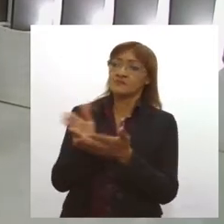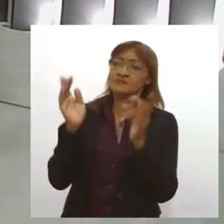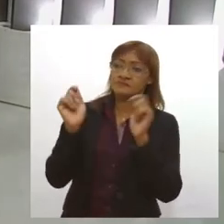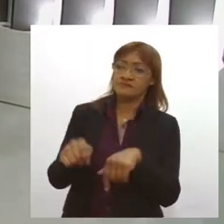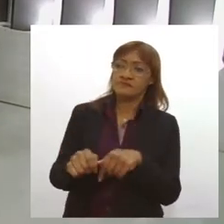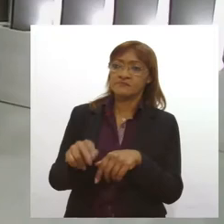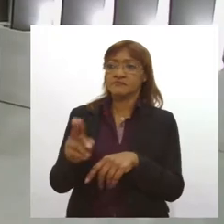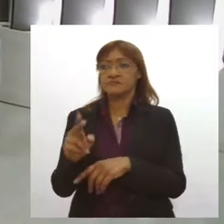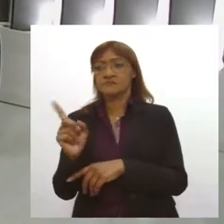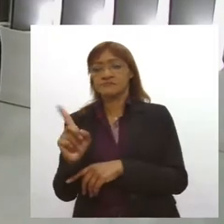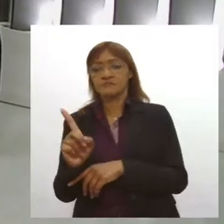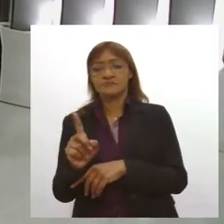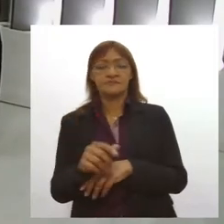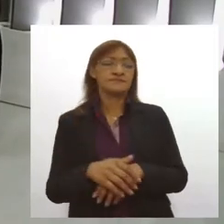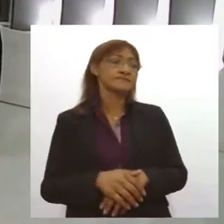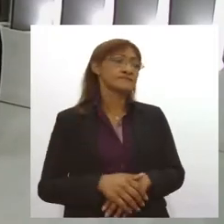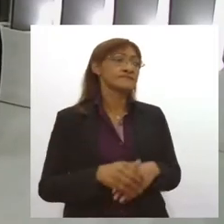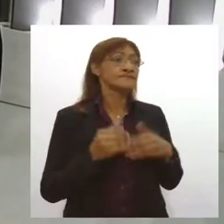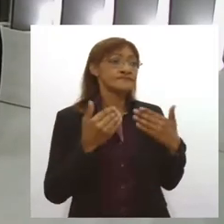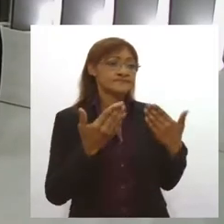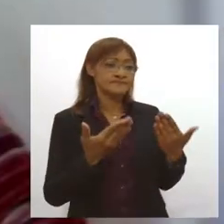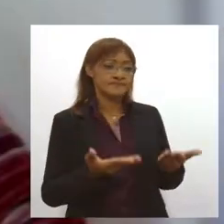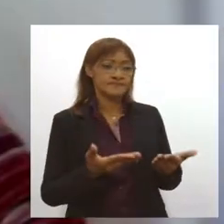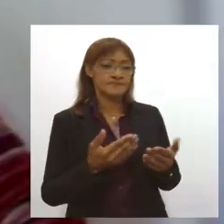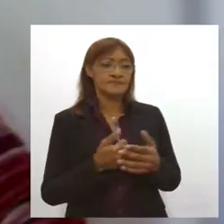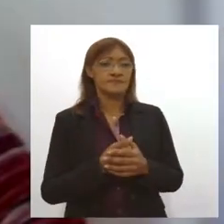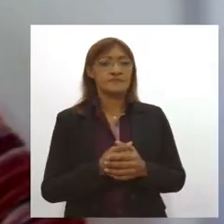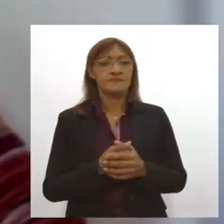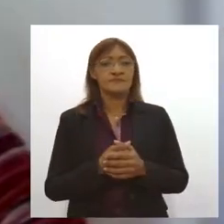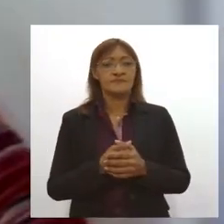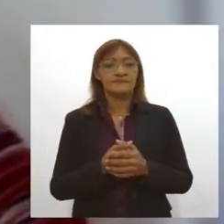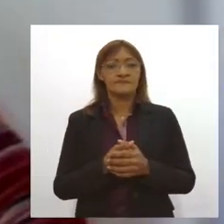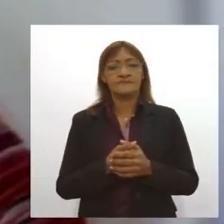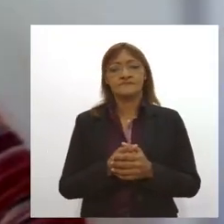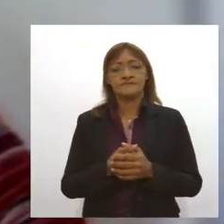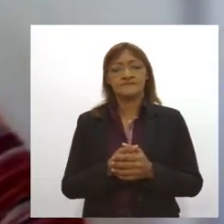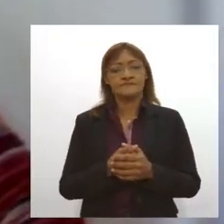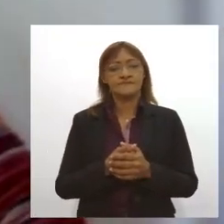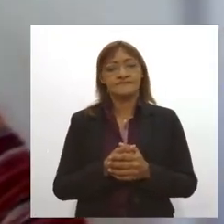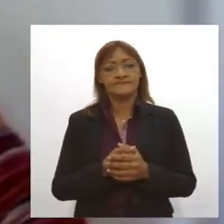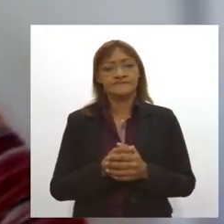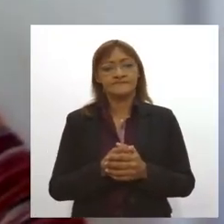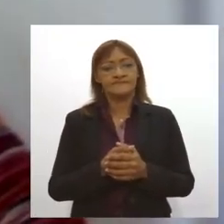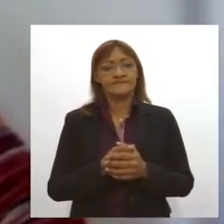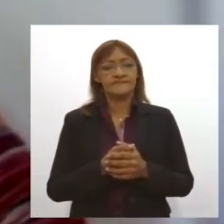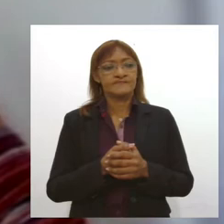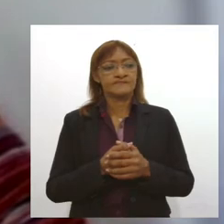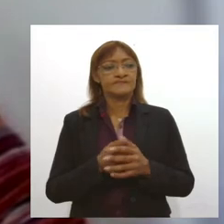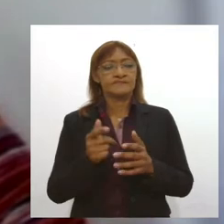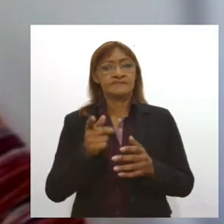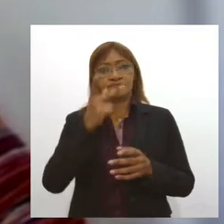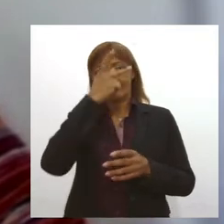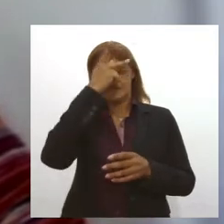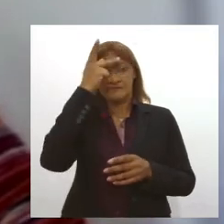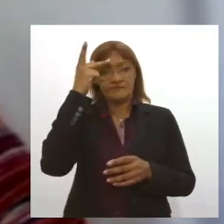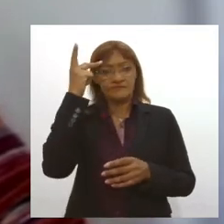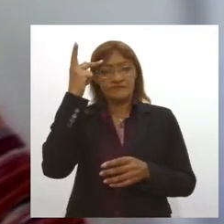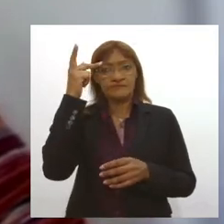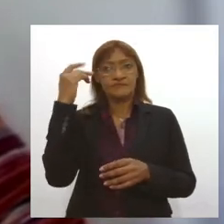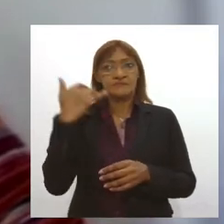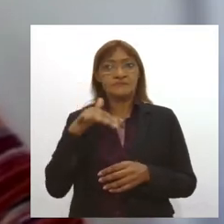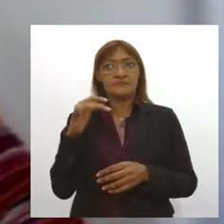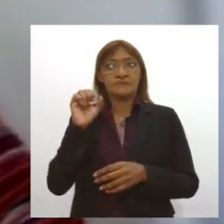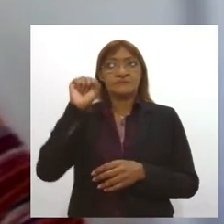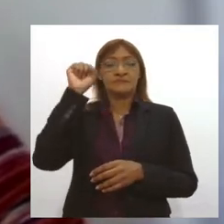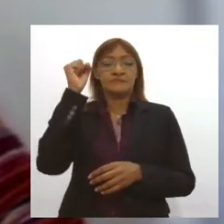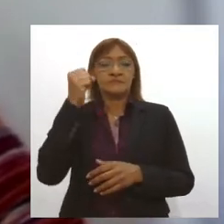não. Então, ele não é recomendado como... para pacientes graves, né? Porque foi